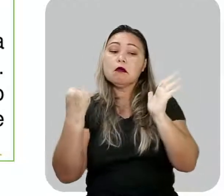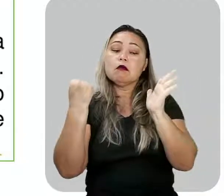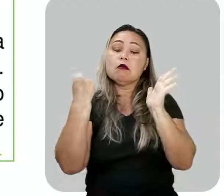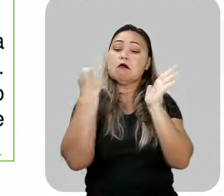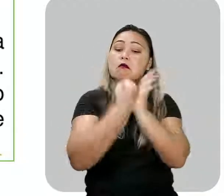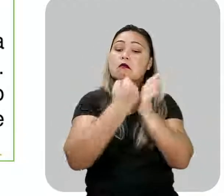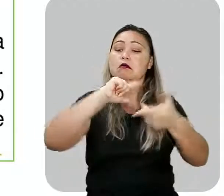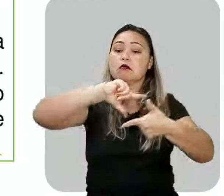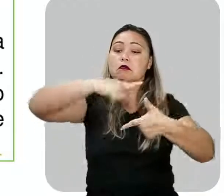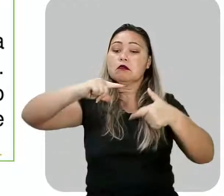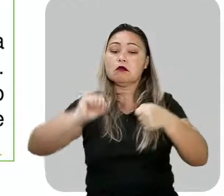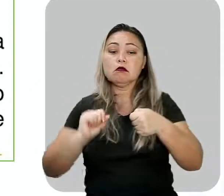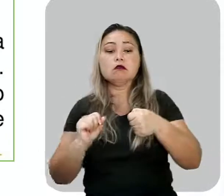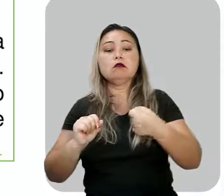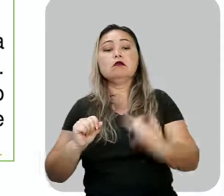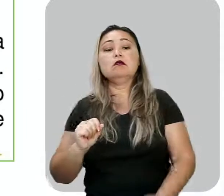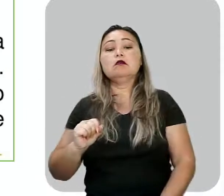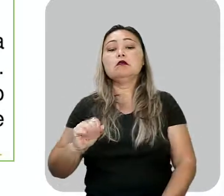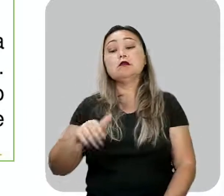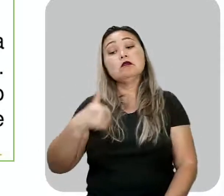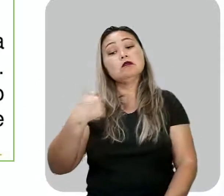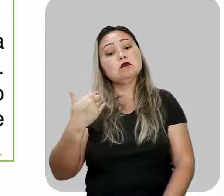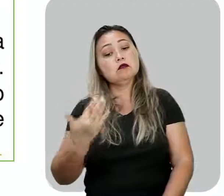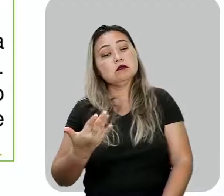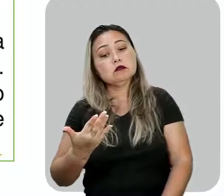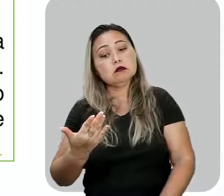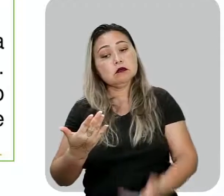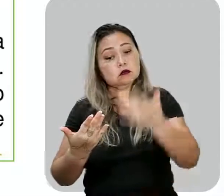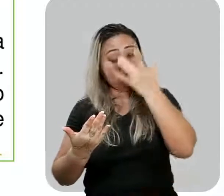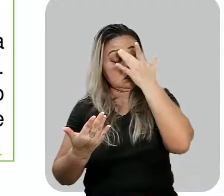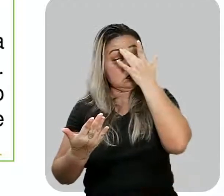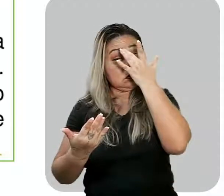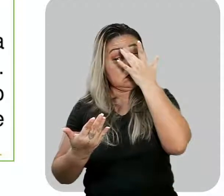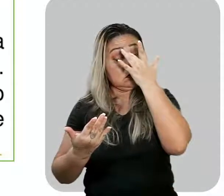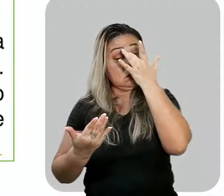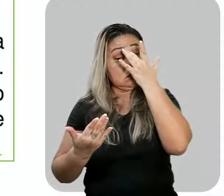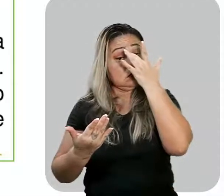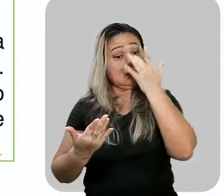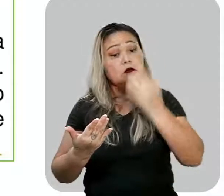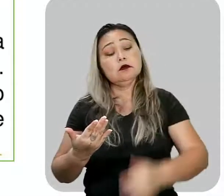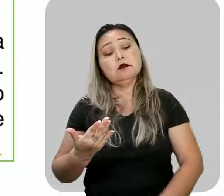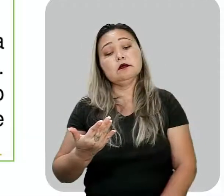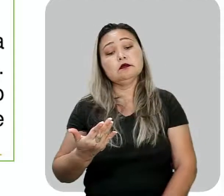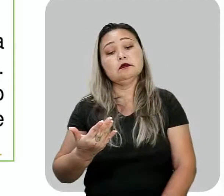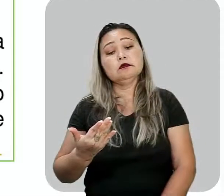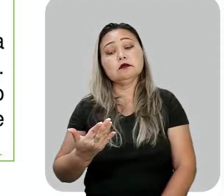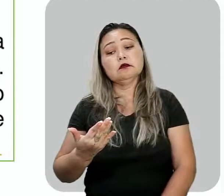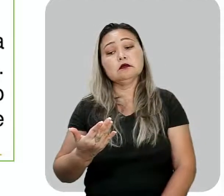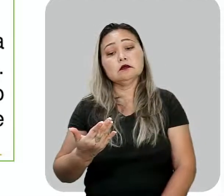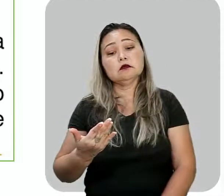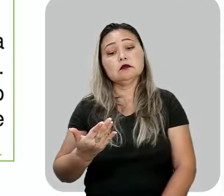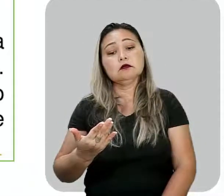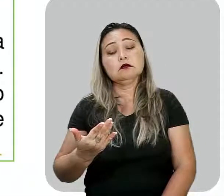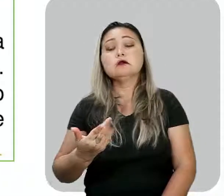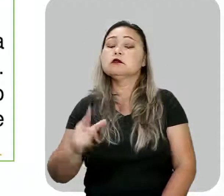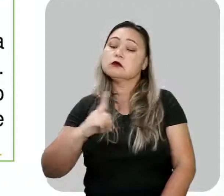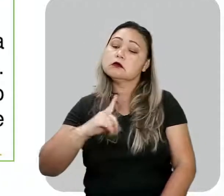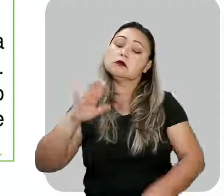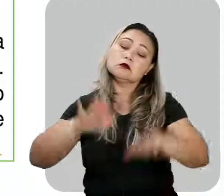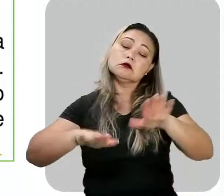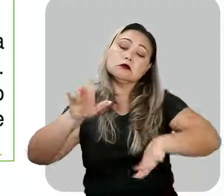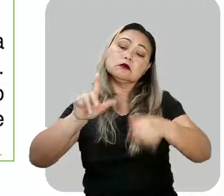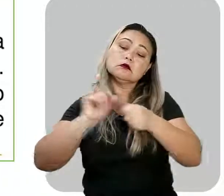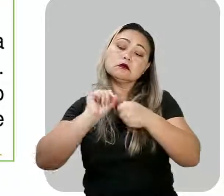o grande marco do modernismo. Tanto que, volta e meia, ele aparece nos grandes